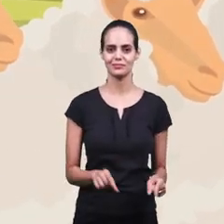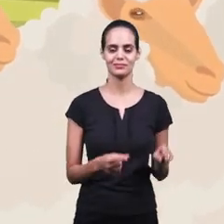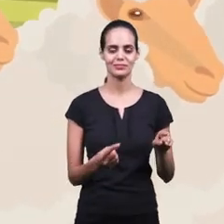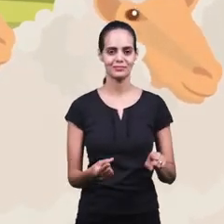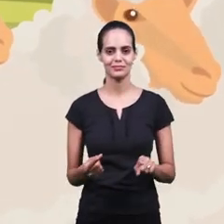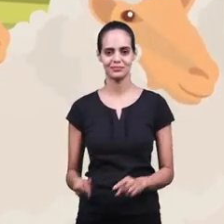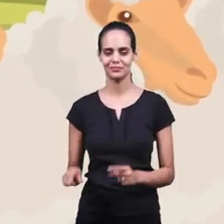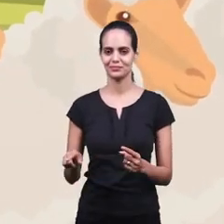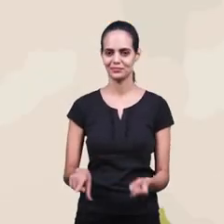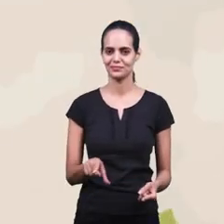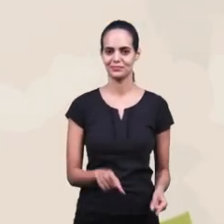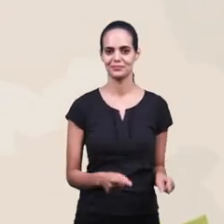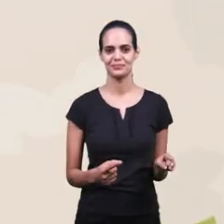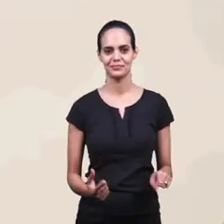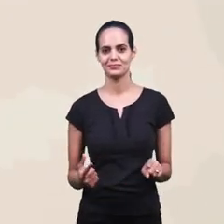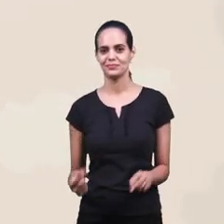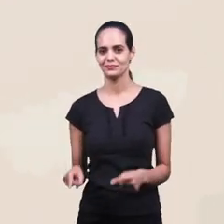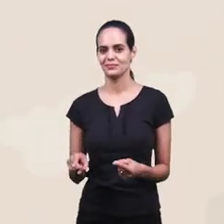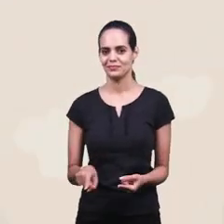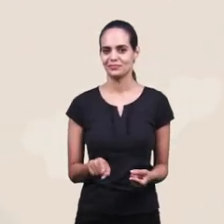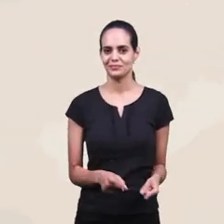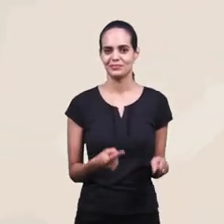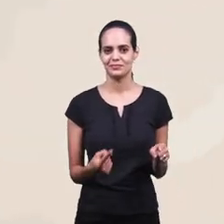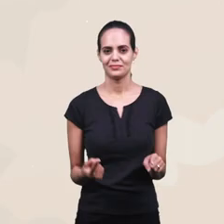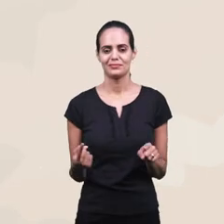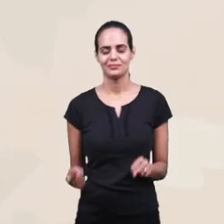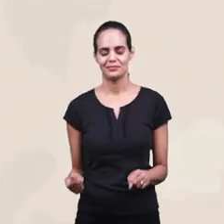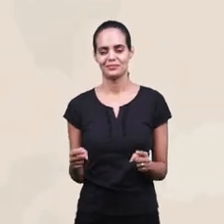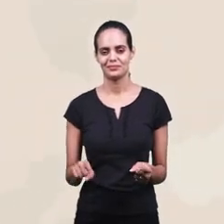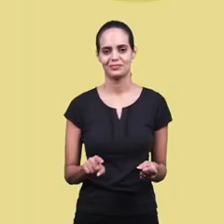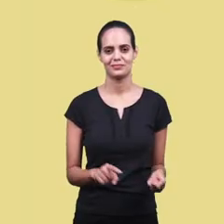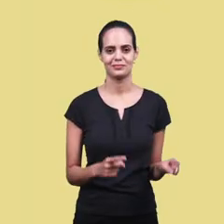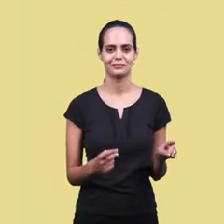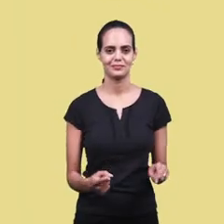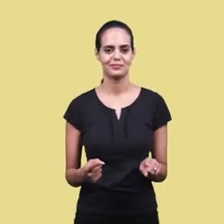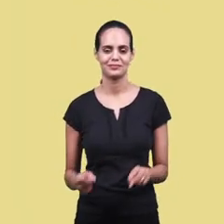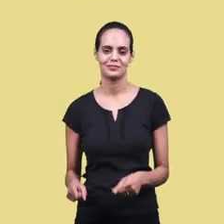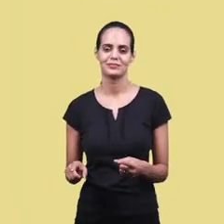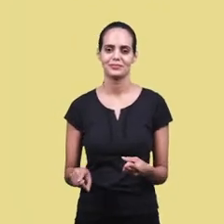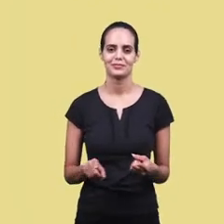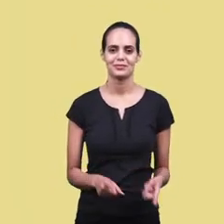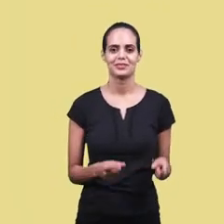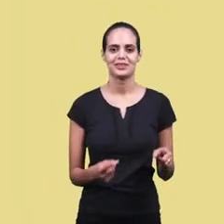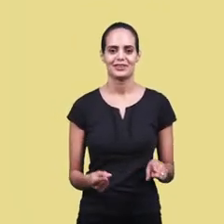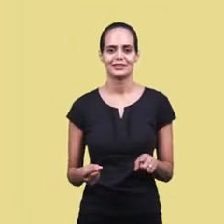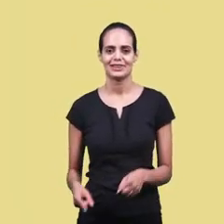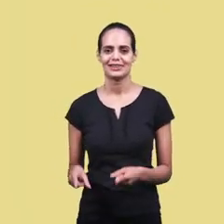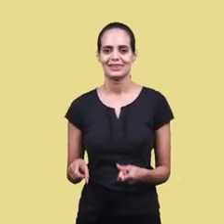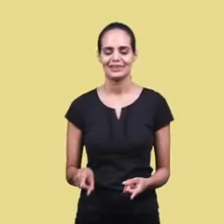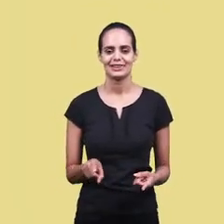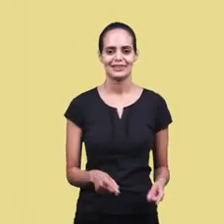Música Música Música Música